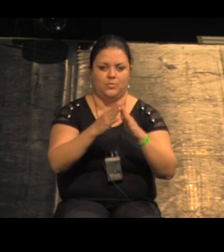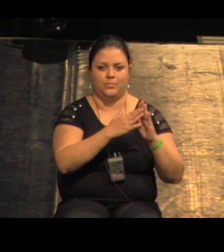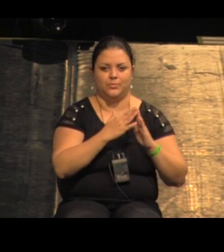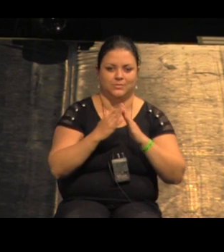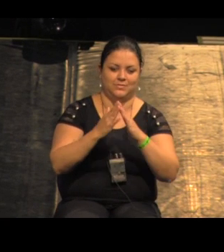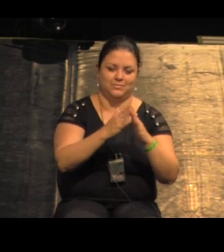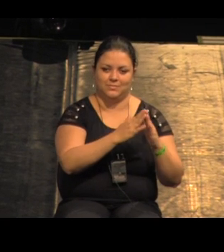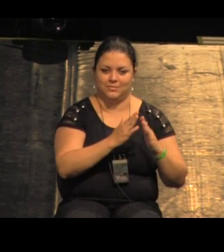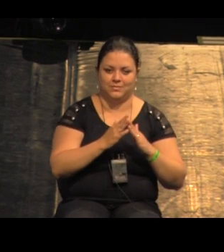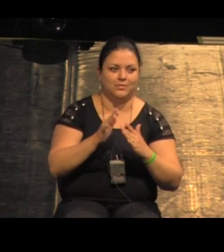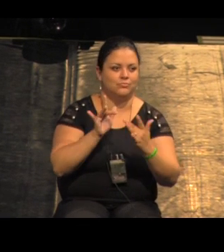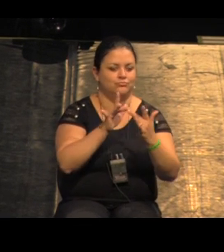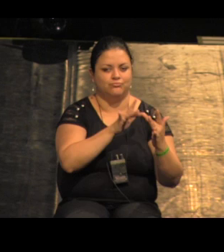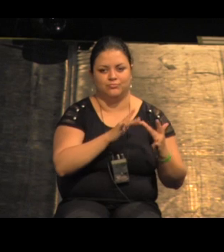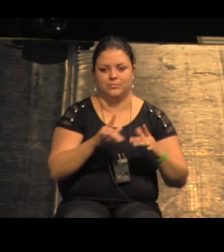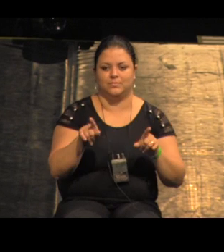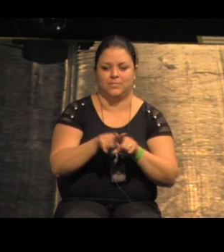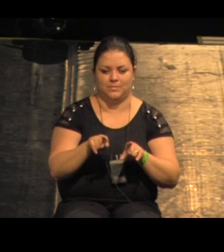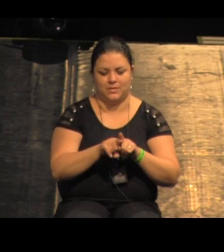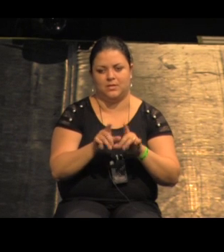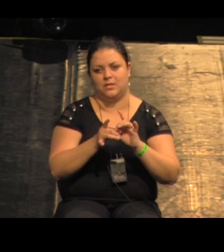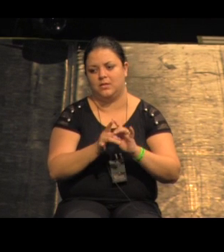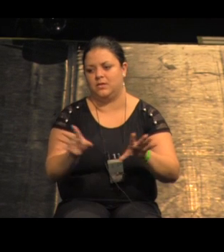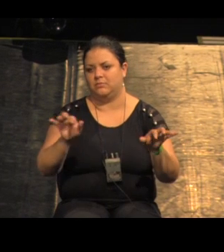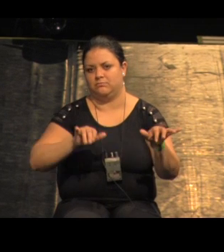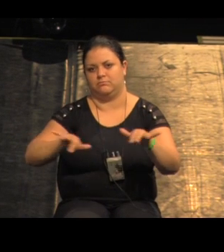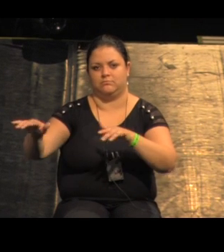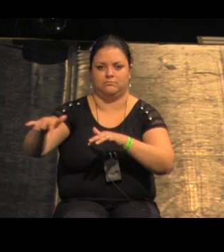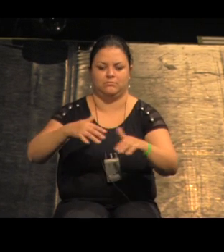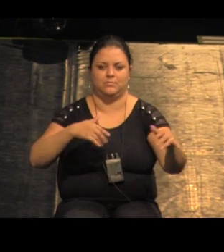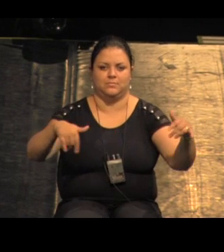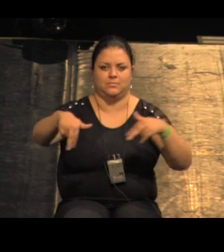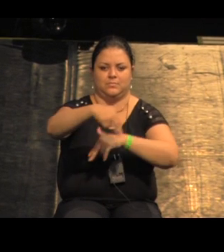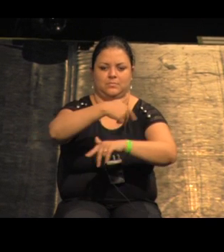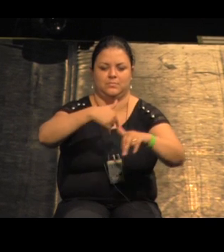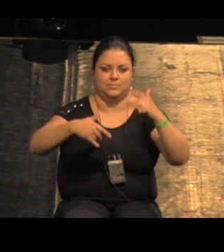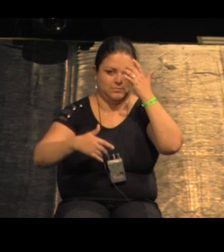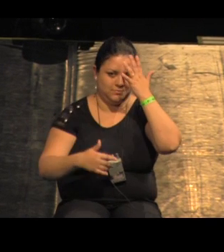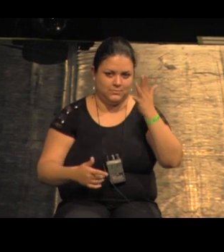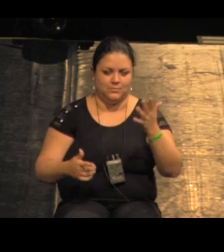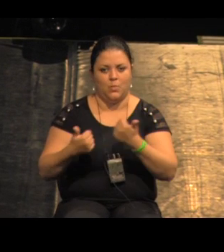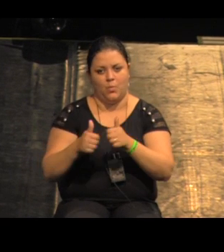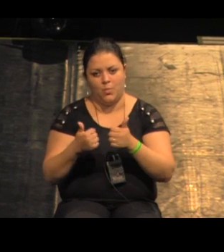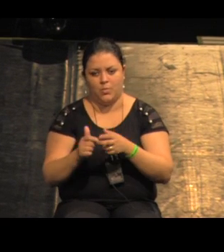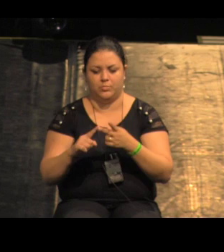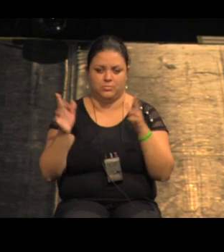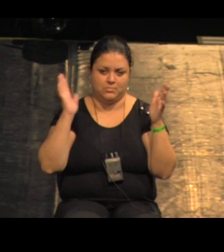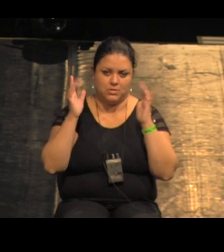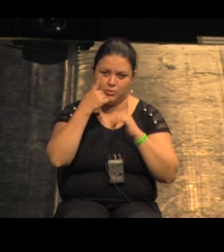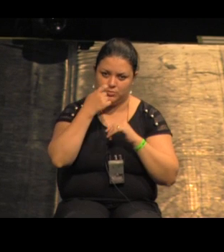conectada caminhável e a criação de um sistema de espaços de encontro coletivos que não existiam